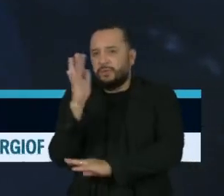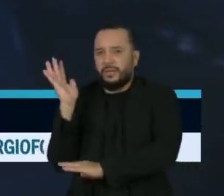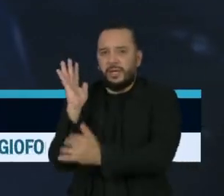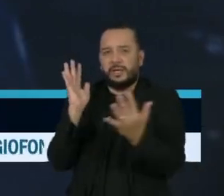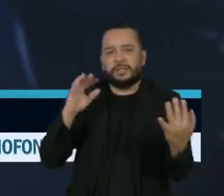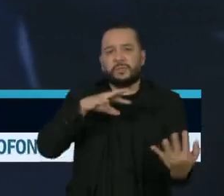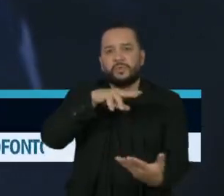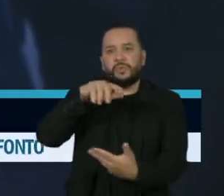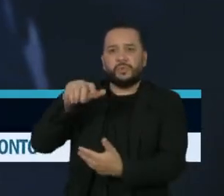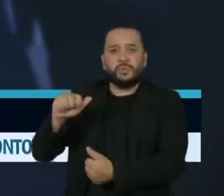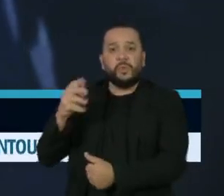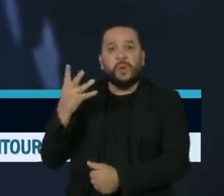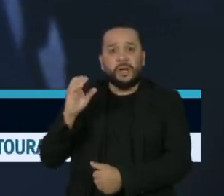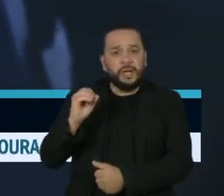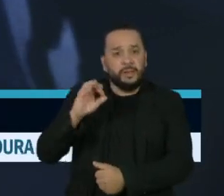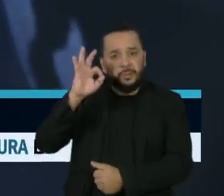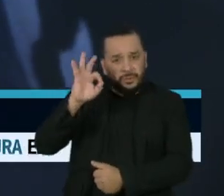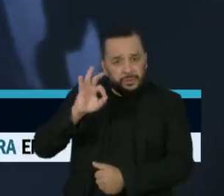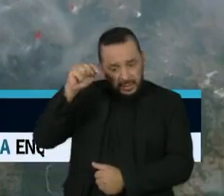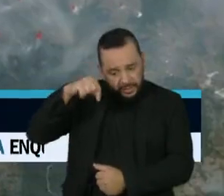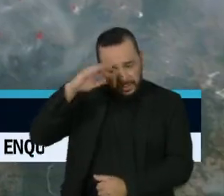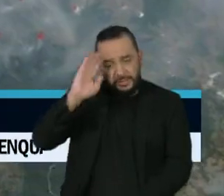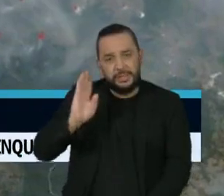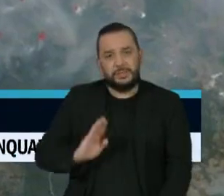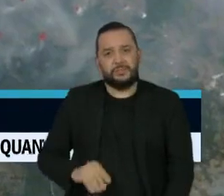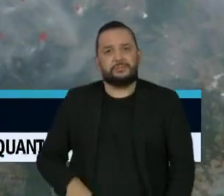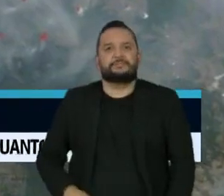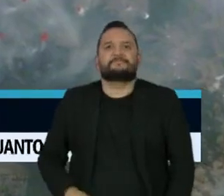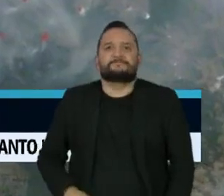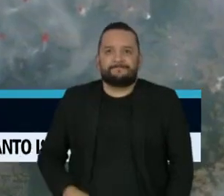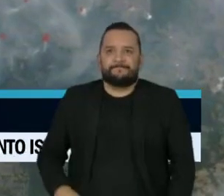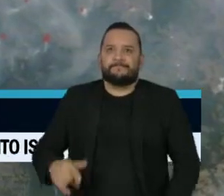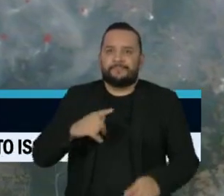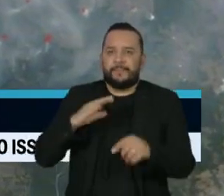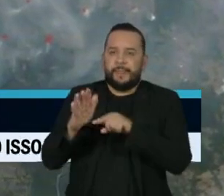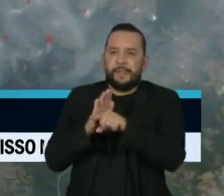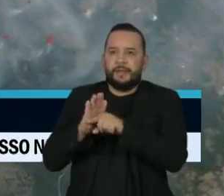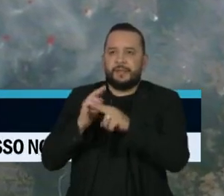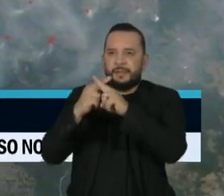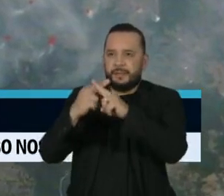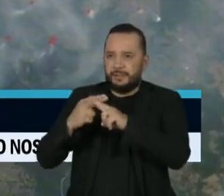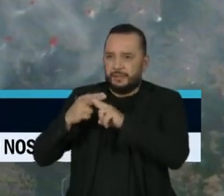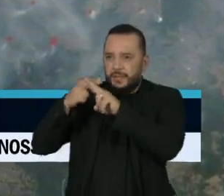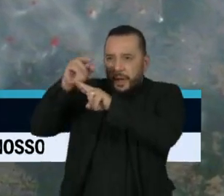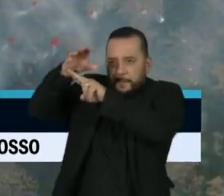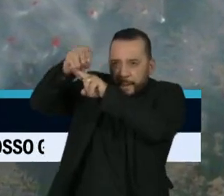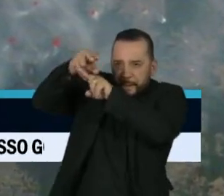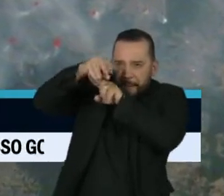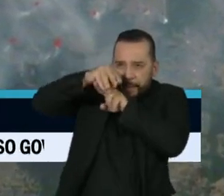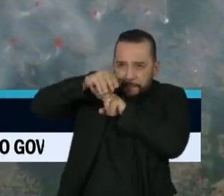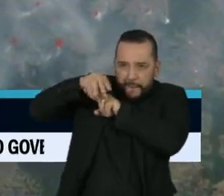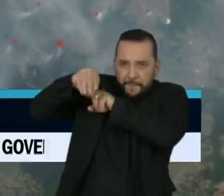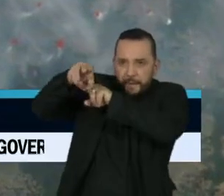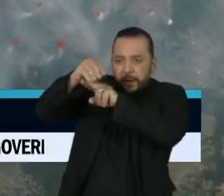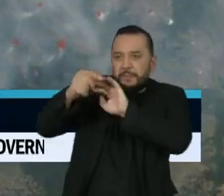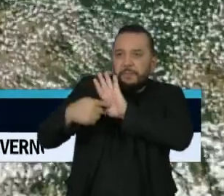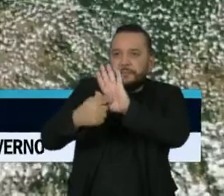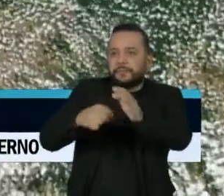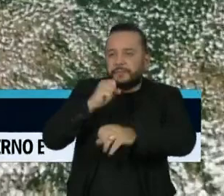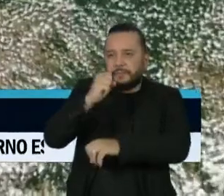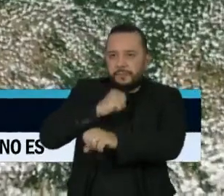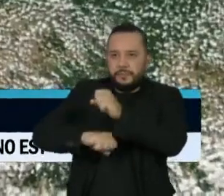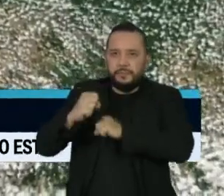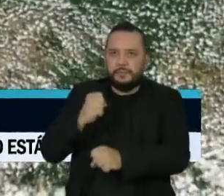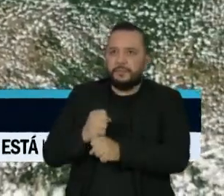passado, aconteceu em solo brasileiro. Dados de satélite do mundo todo indicam que em 2021, no Brasil,